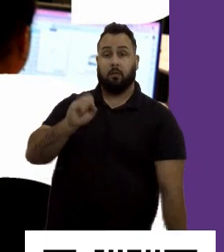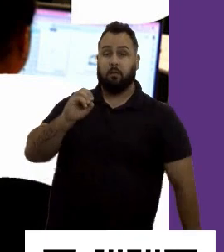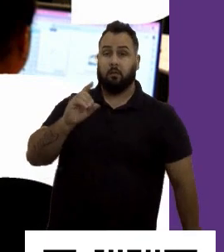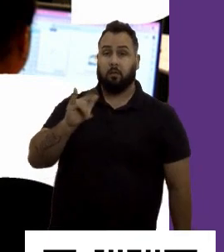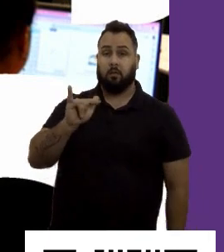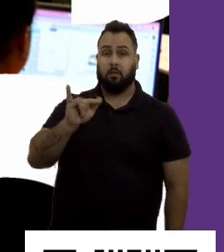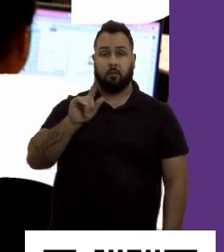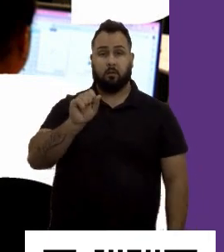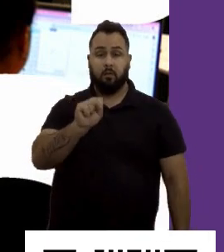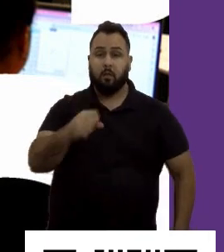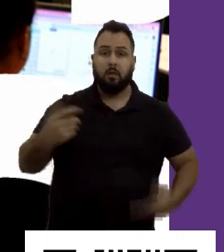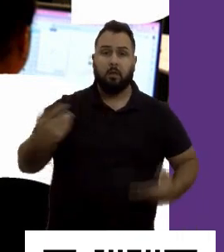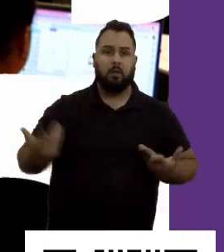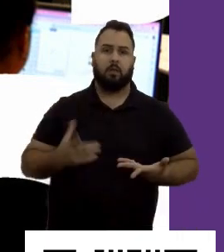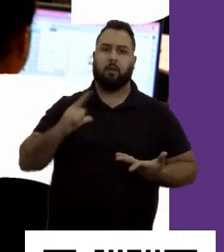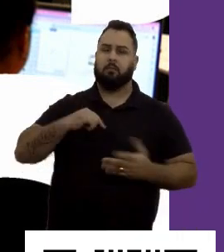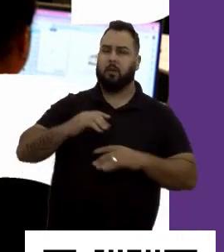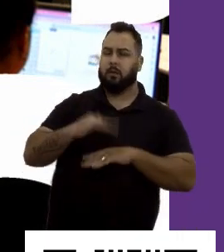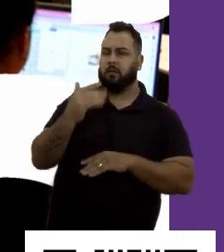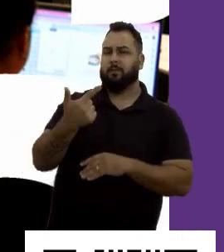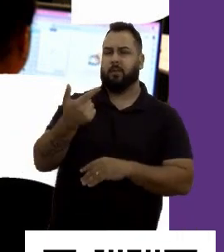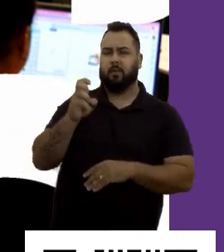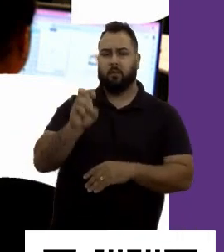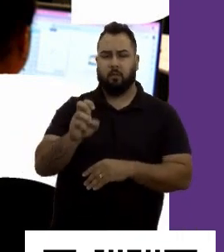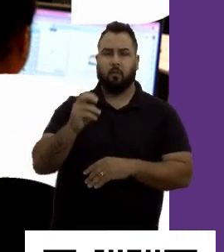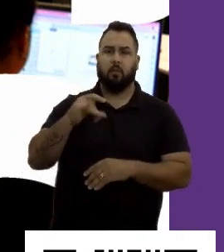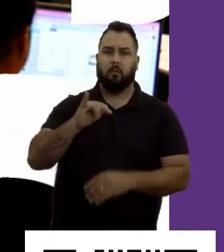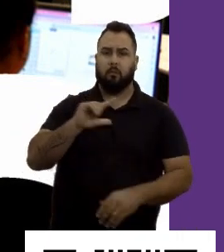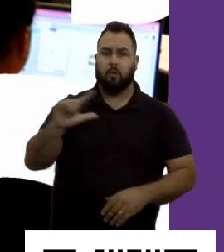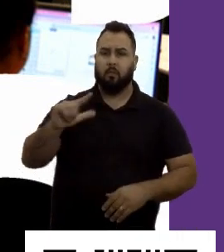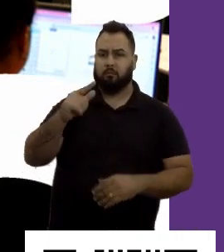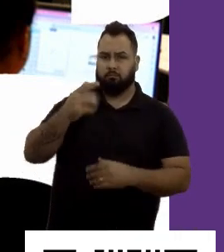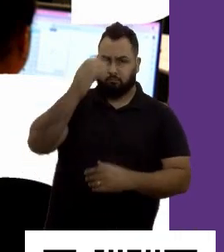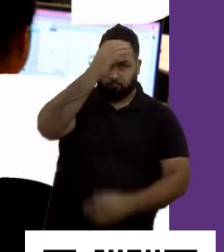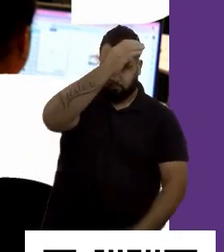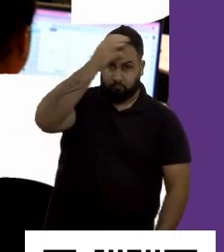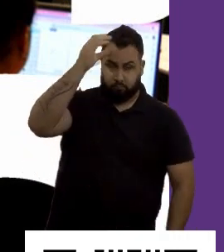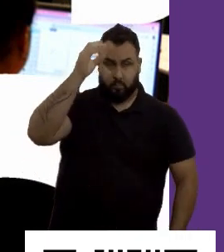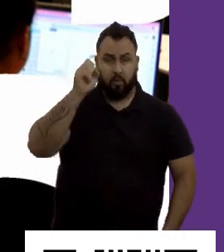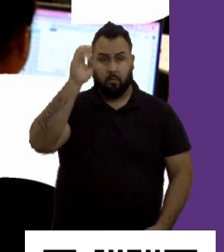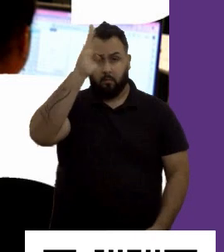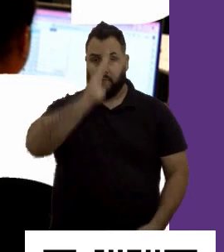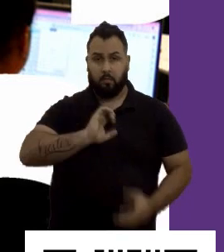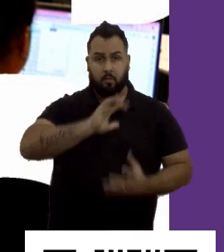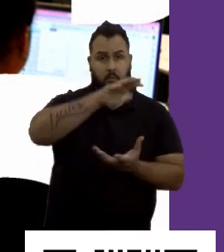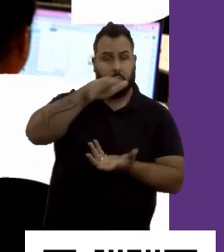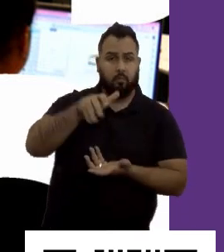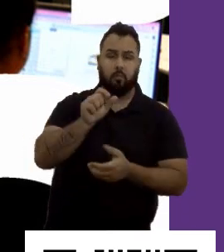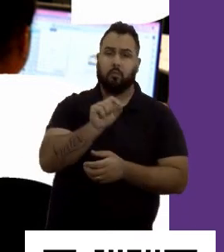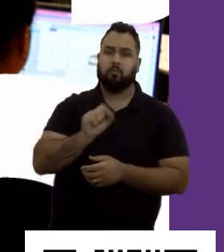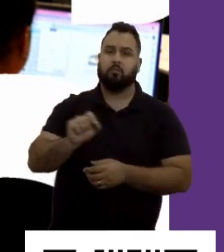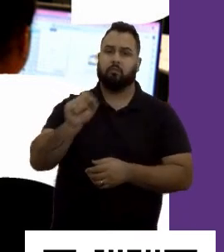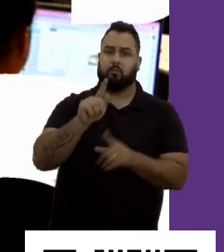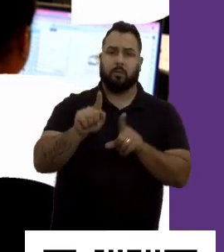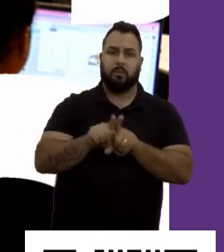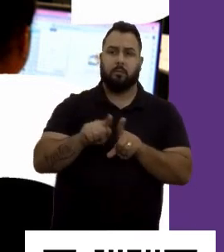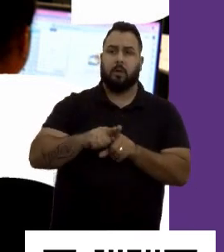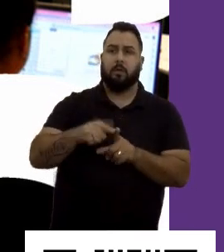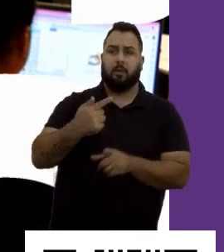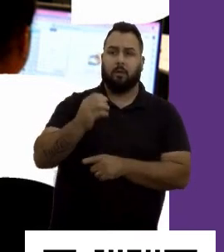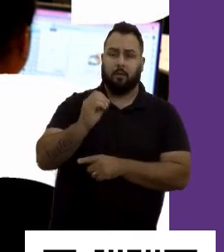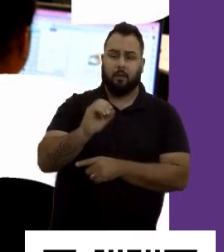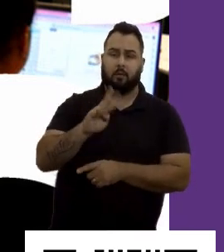tem, hoje, mais de 25 mil clientes no Brasil e no mundo, com mais de 70 milhões de reais com